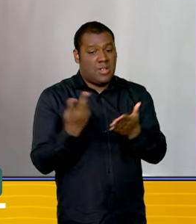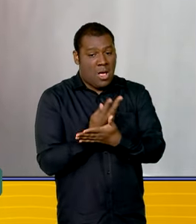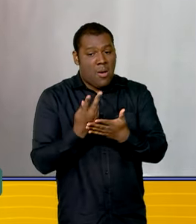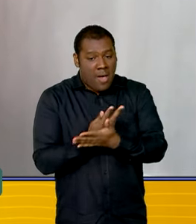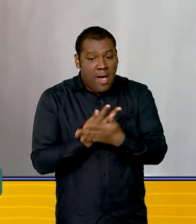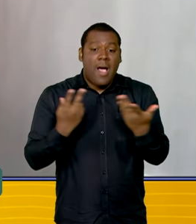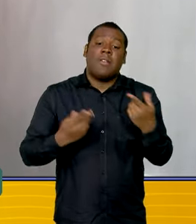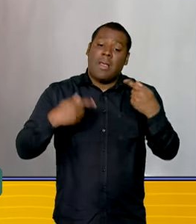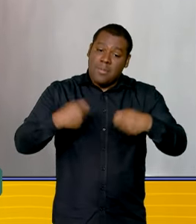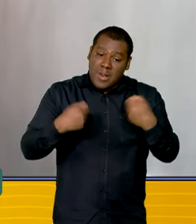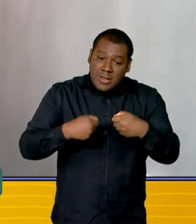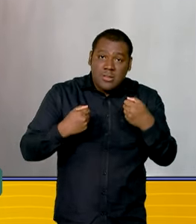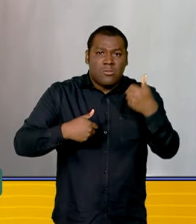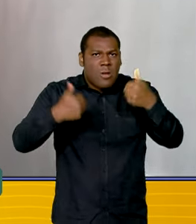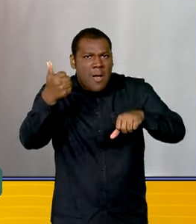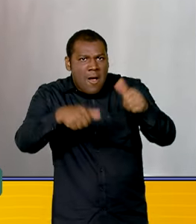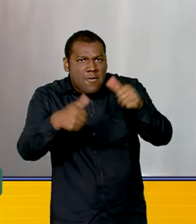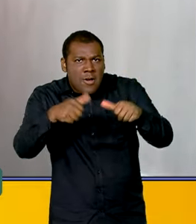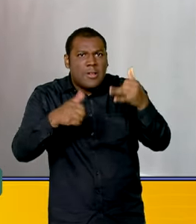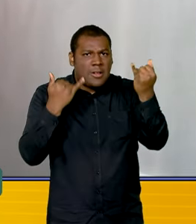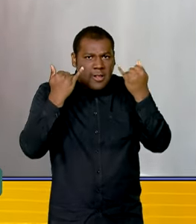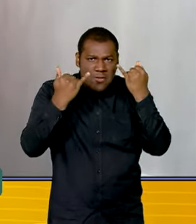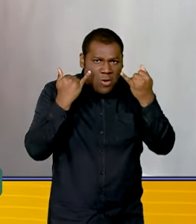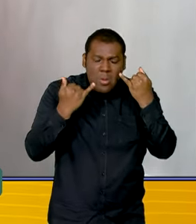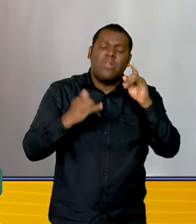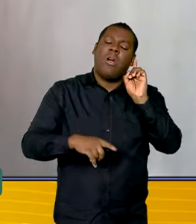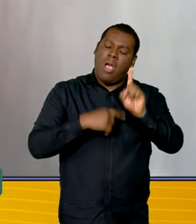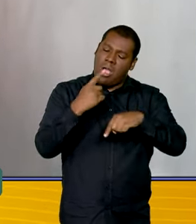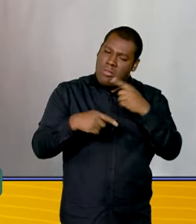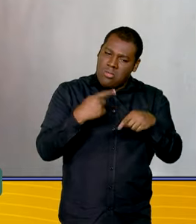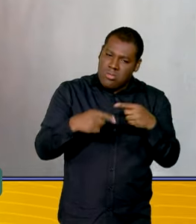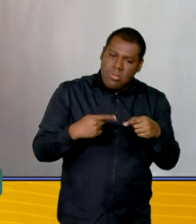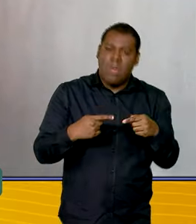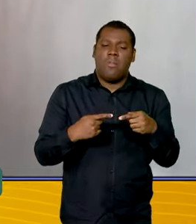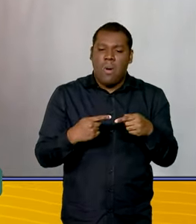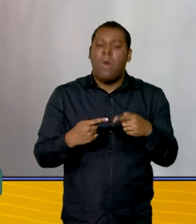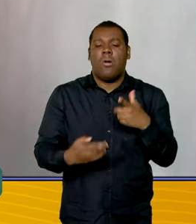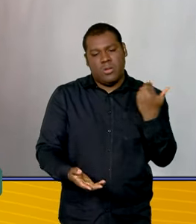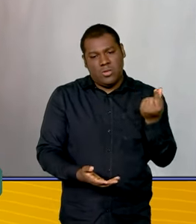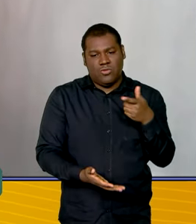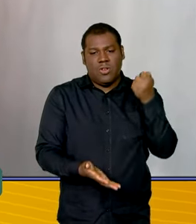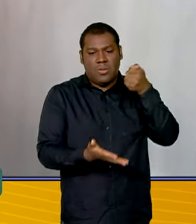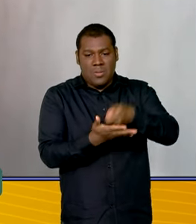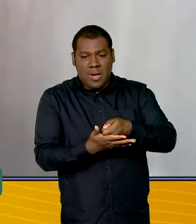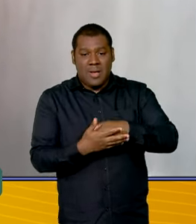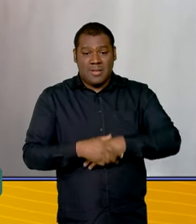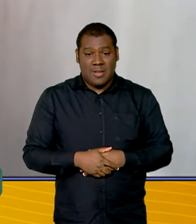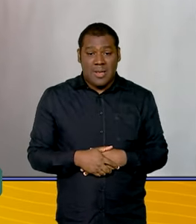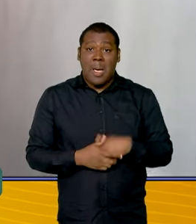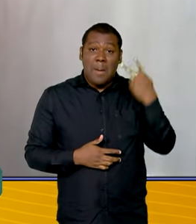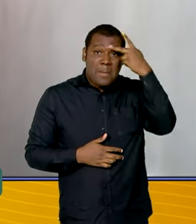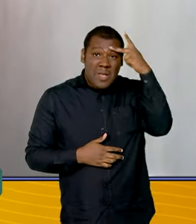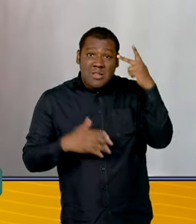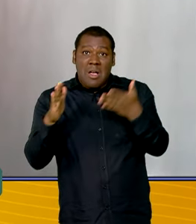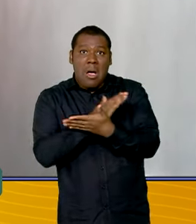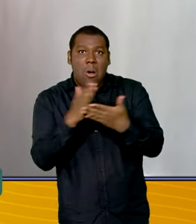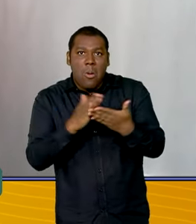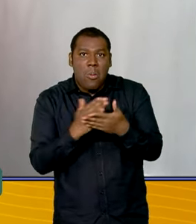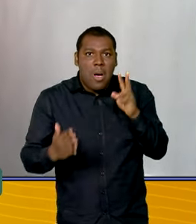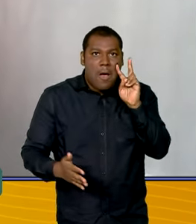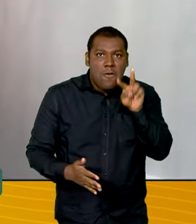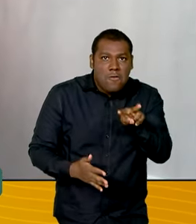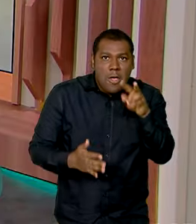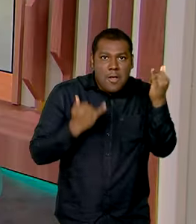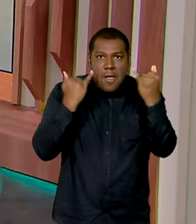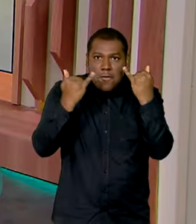olha, na maioria das situações, muitos contribuintes só dão uma olhada, não tem que fazer mais nada, só clicar em enviar.